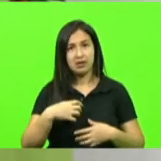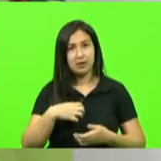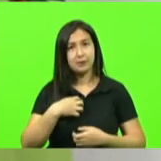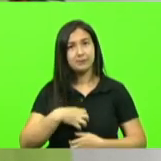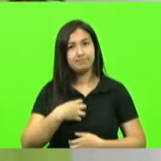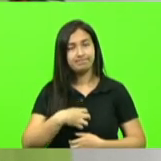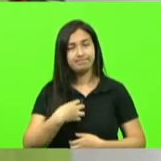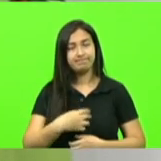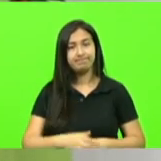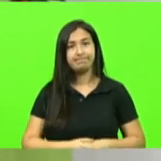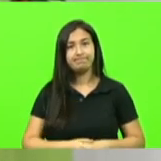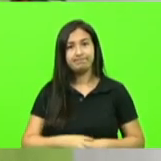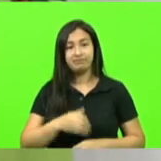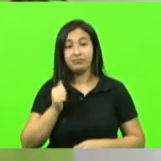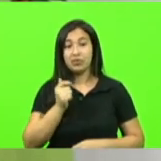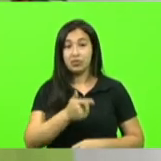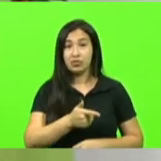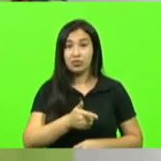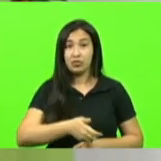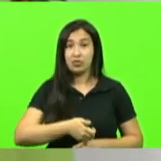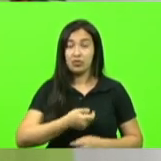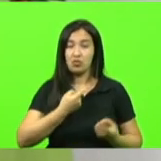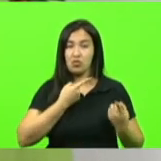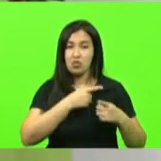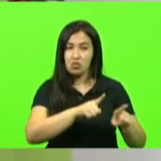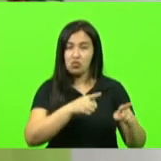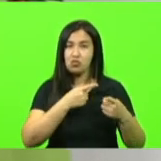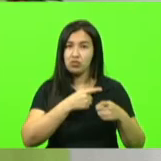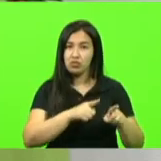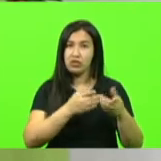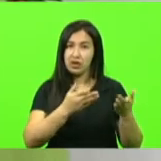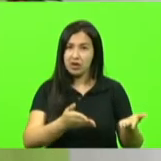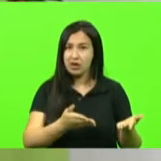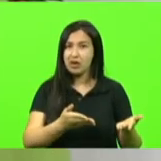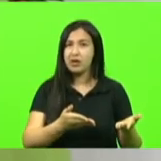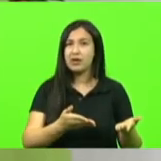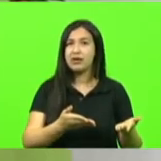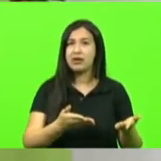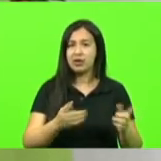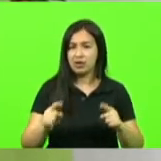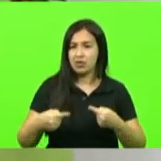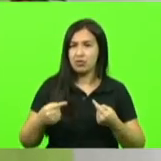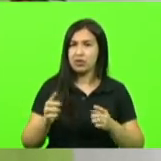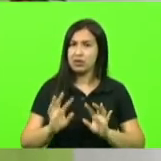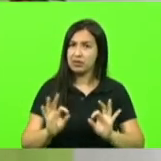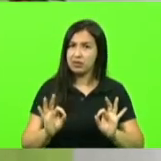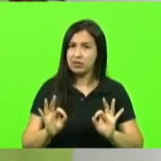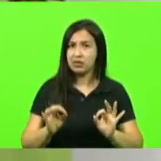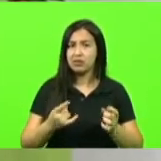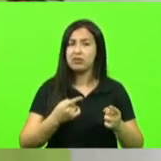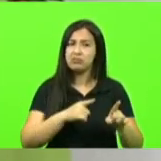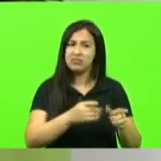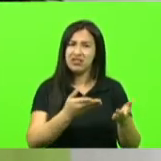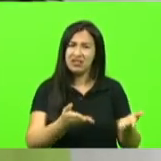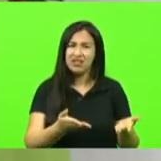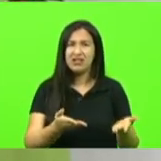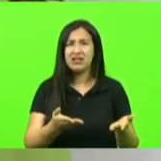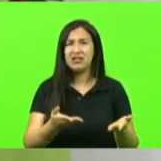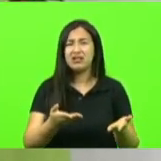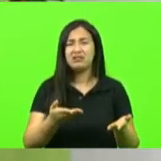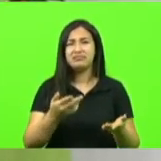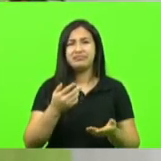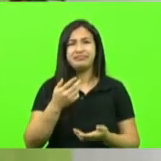aí você começa a conhecer alguém que luta de verdade para o seu povo você disse numa